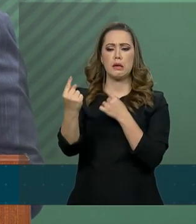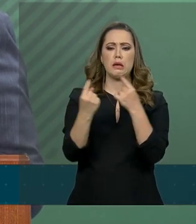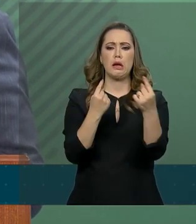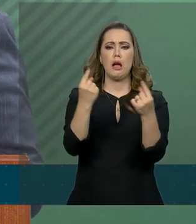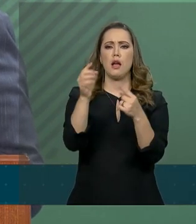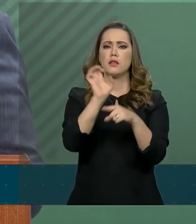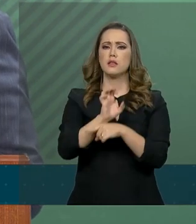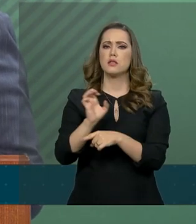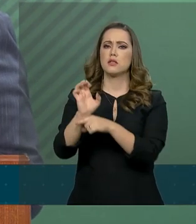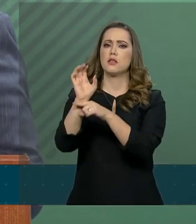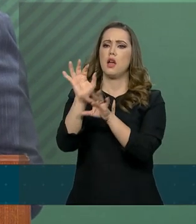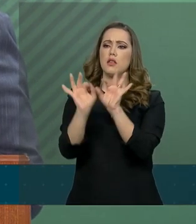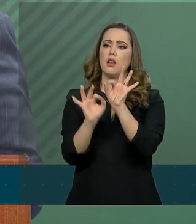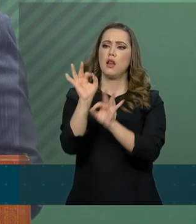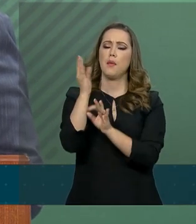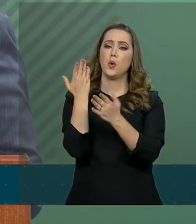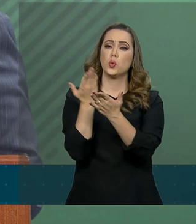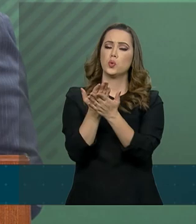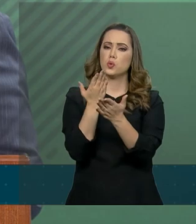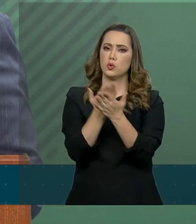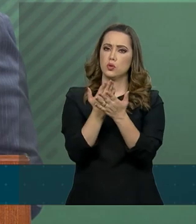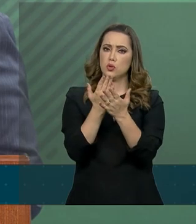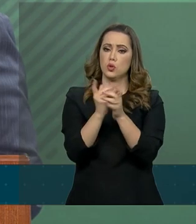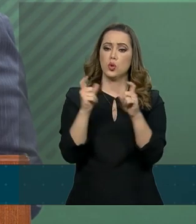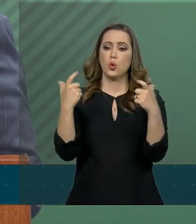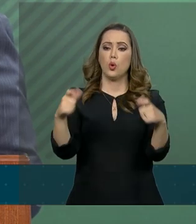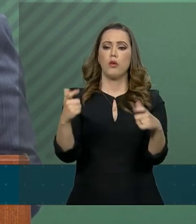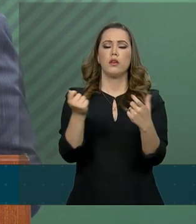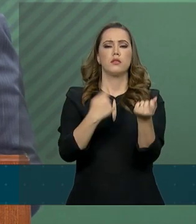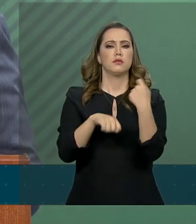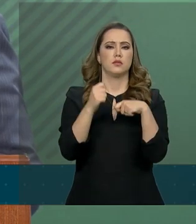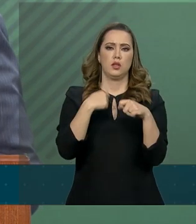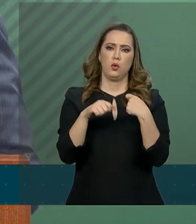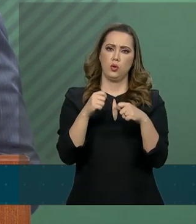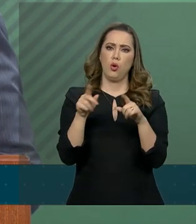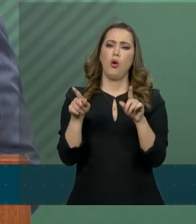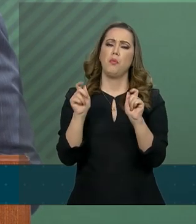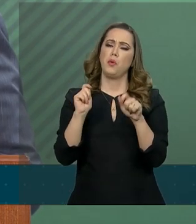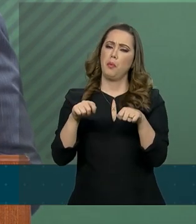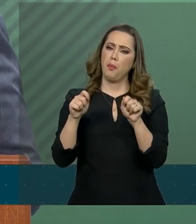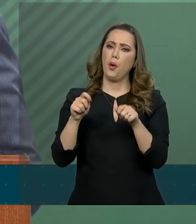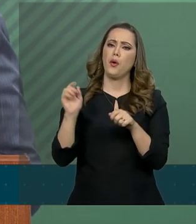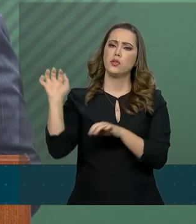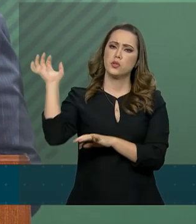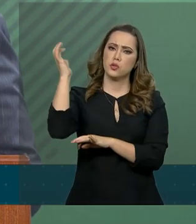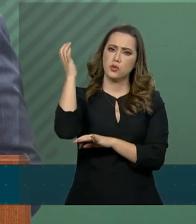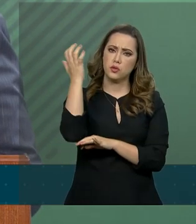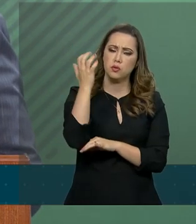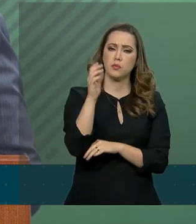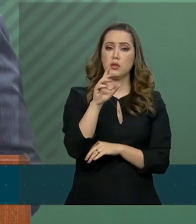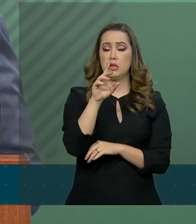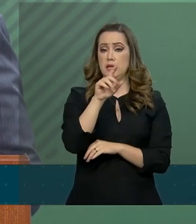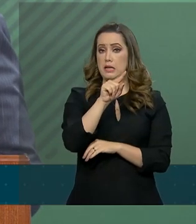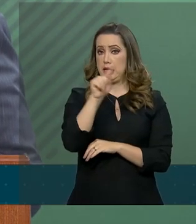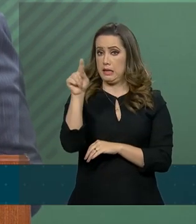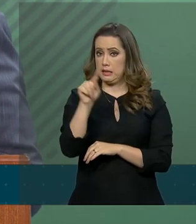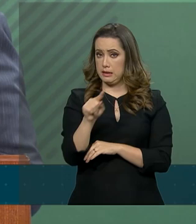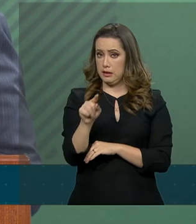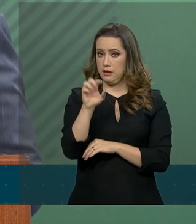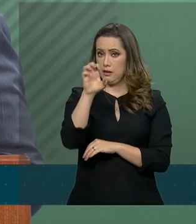elabore os estudos a respeito das zonas econômicas ecológicas, as chamadas ZEE.